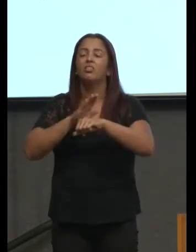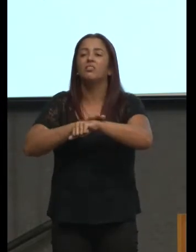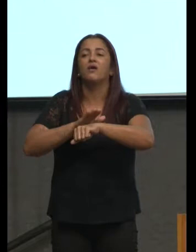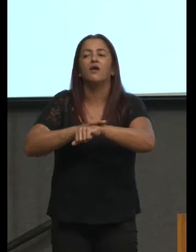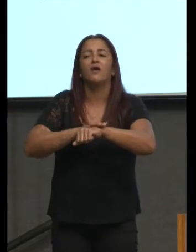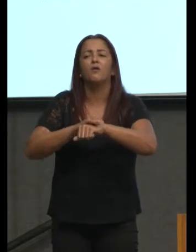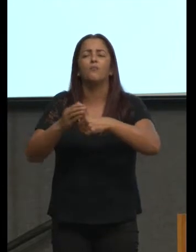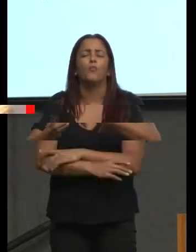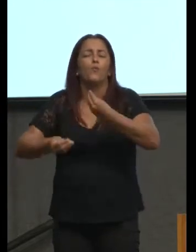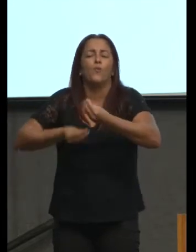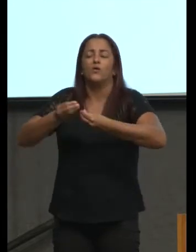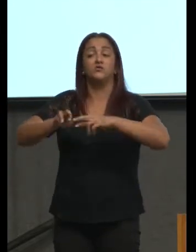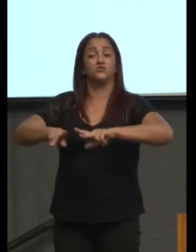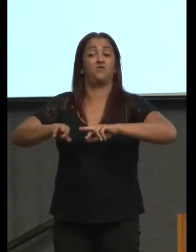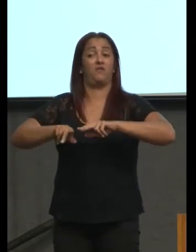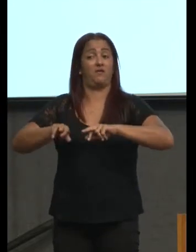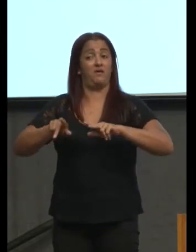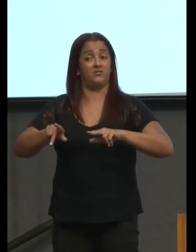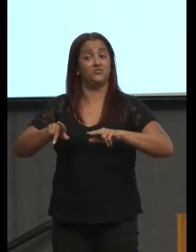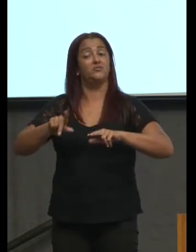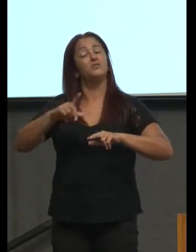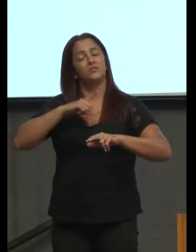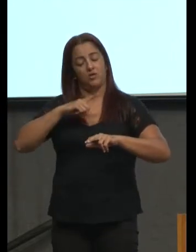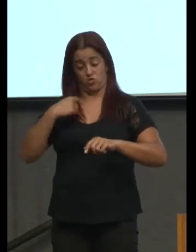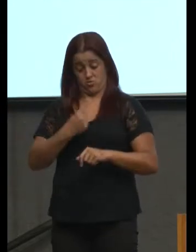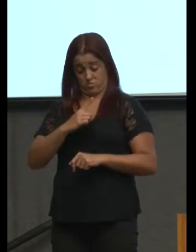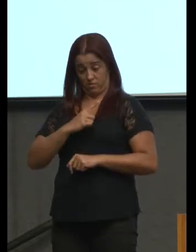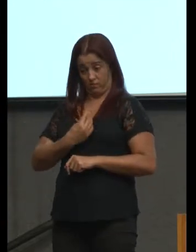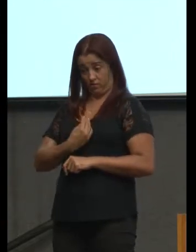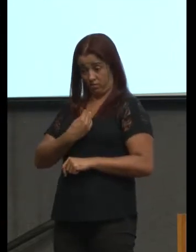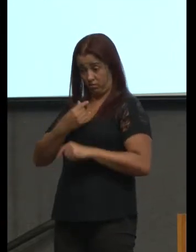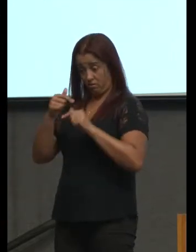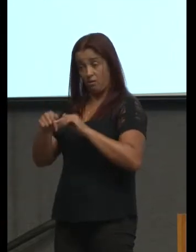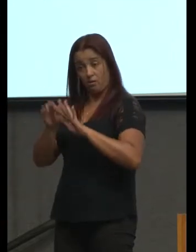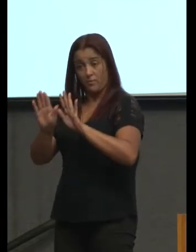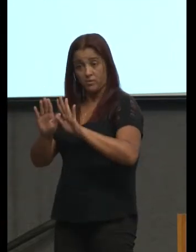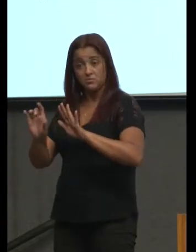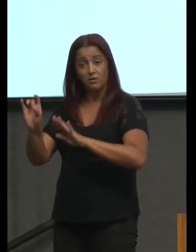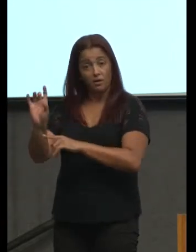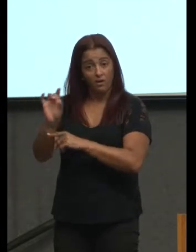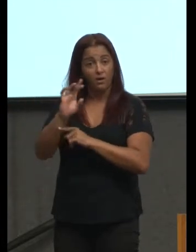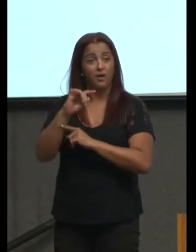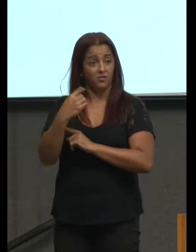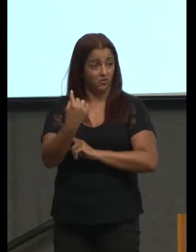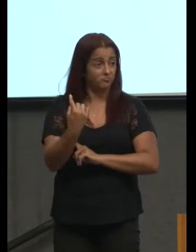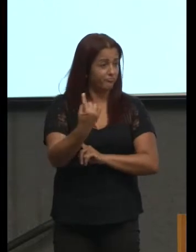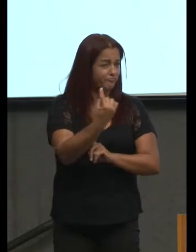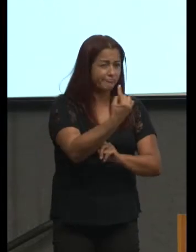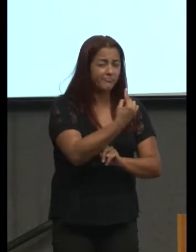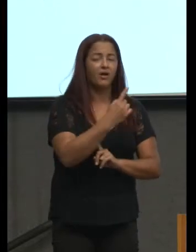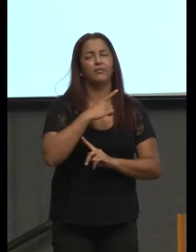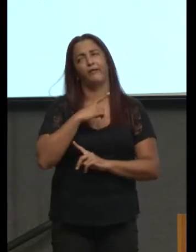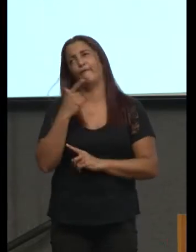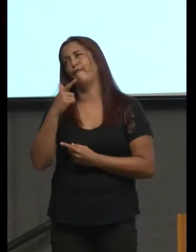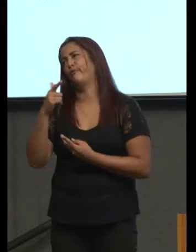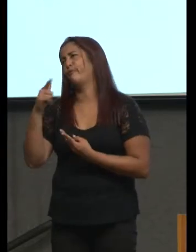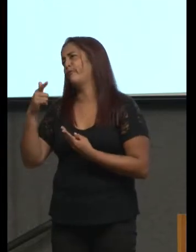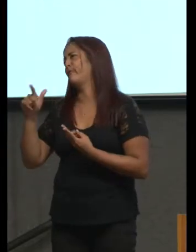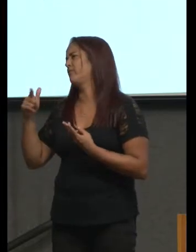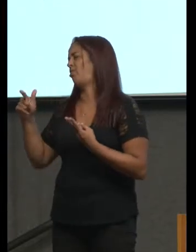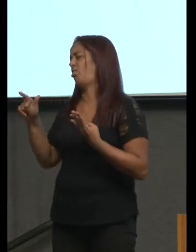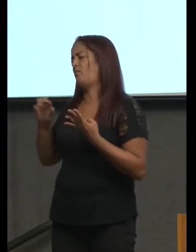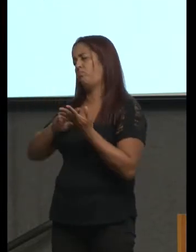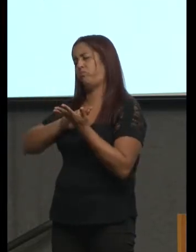nós estamos aqui mas todo cada um de nós teria mil outras coisas a pensar